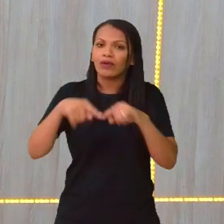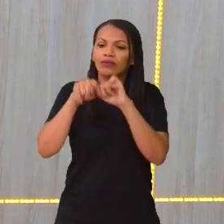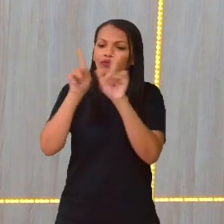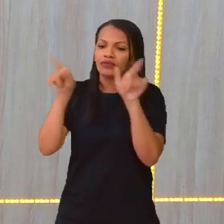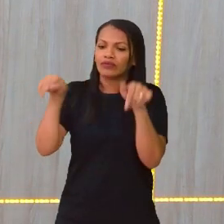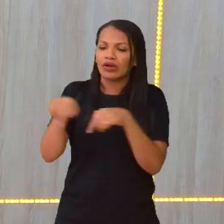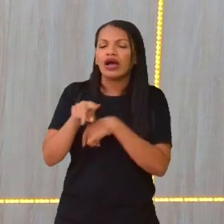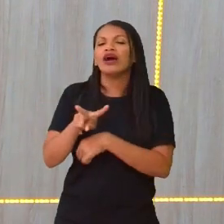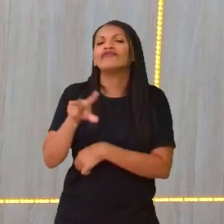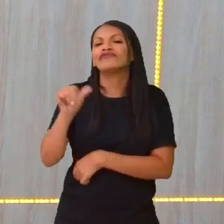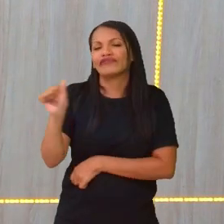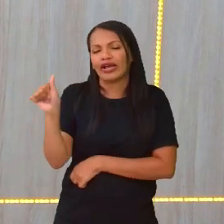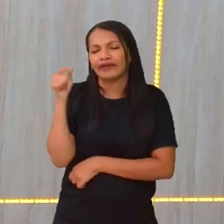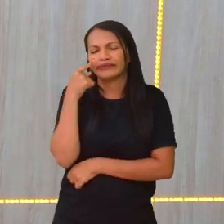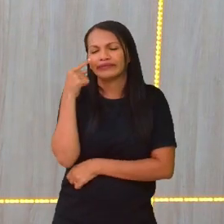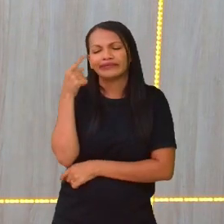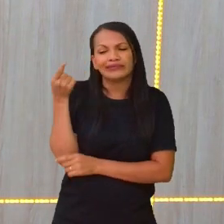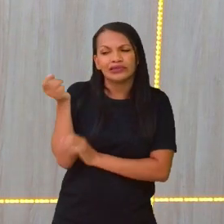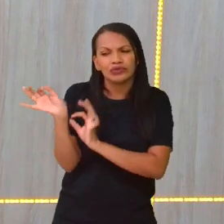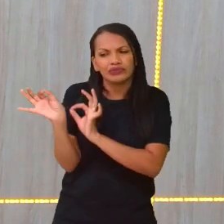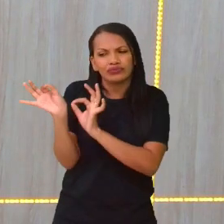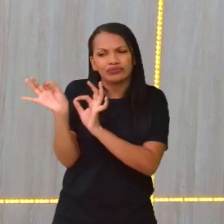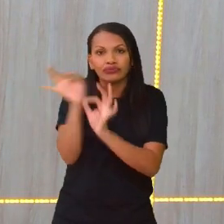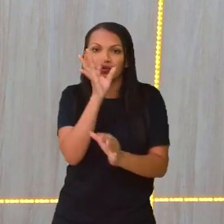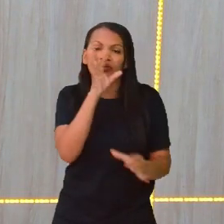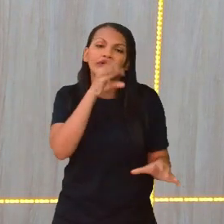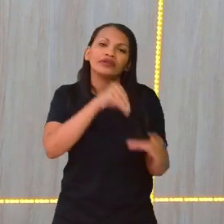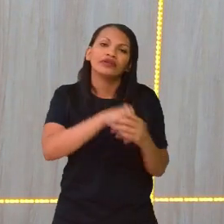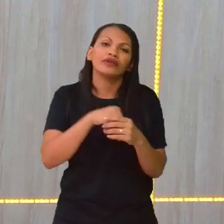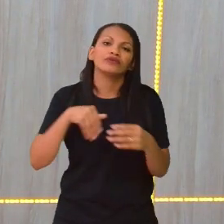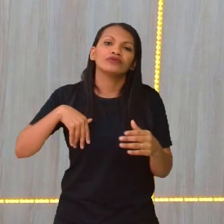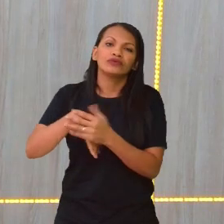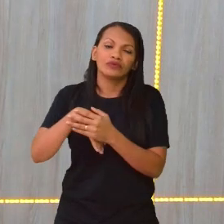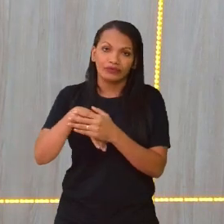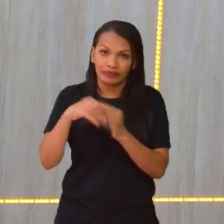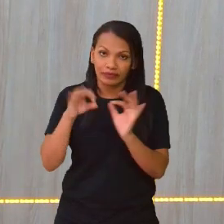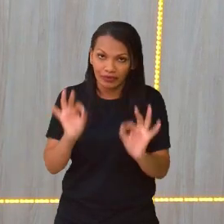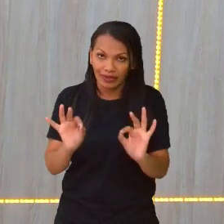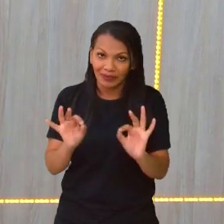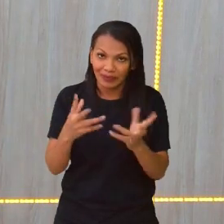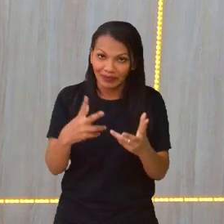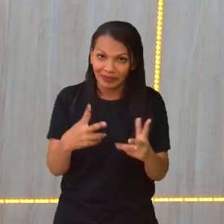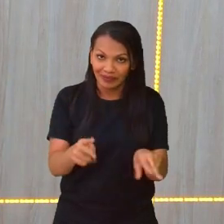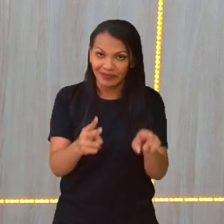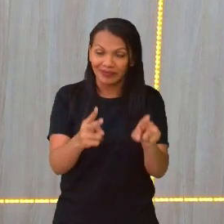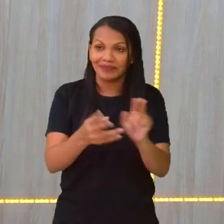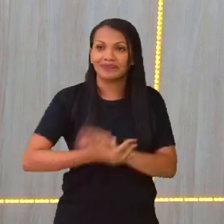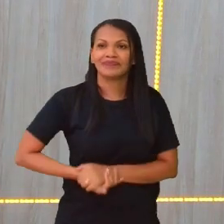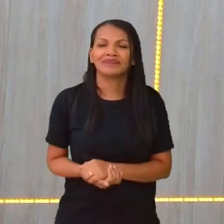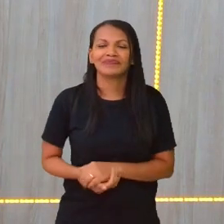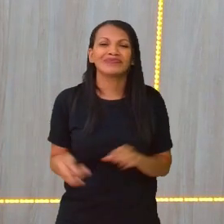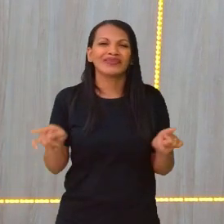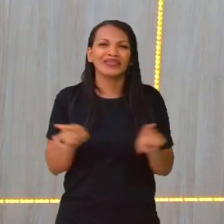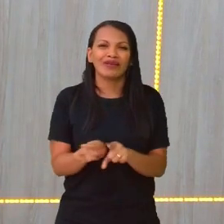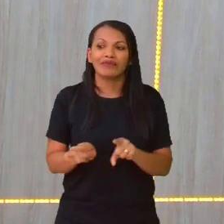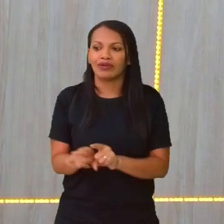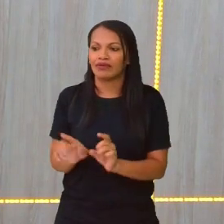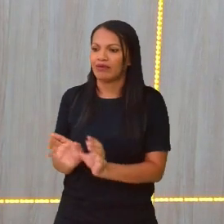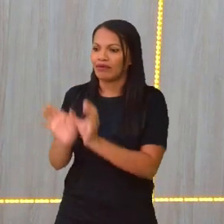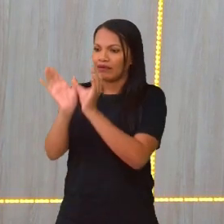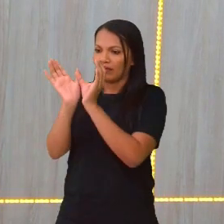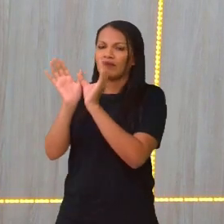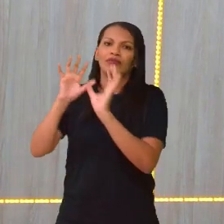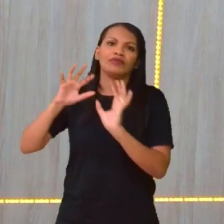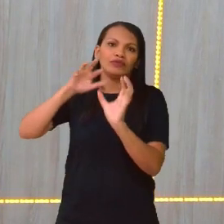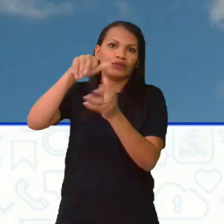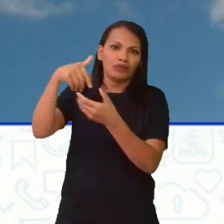a ser mais recorrente dentro do jogo de futebol. Certo? Simbora! Além da Copa do Mundo, a